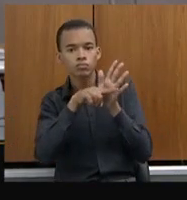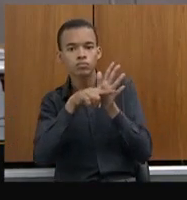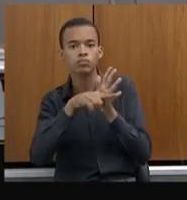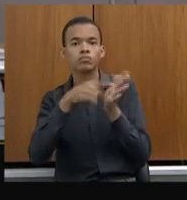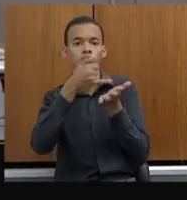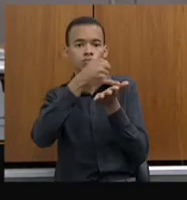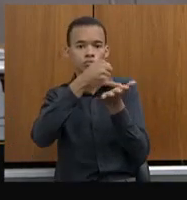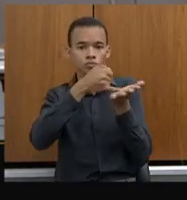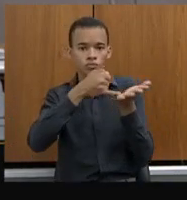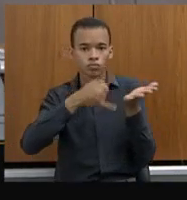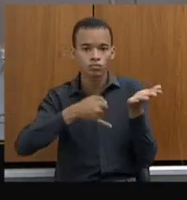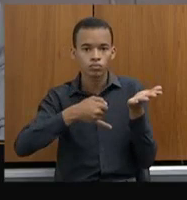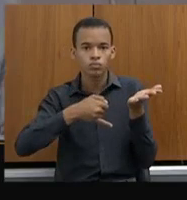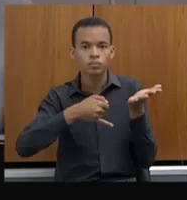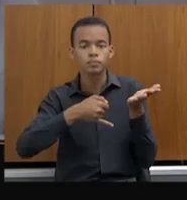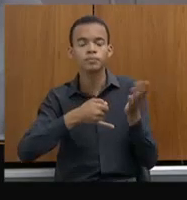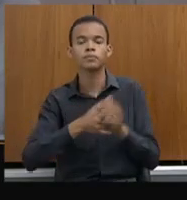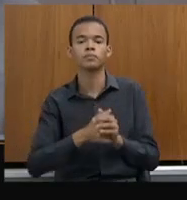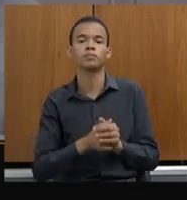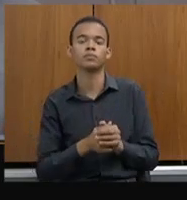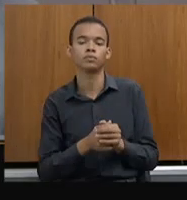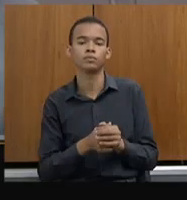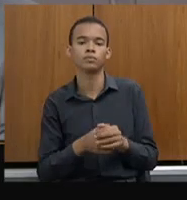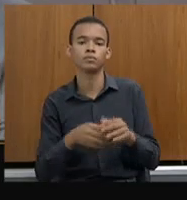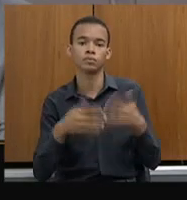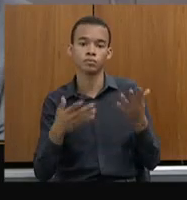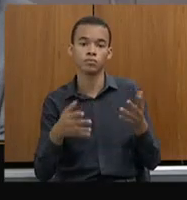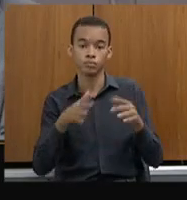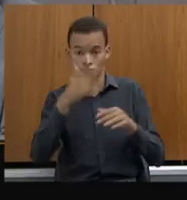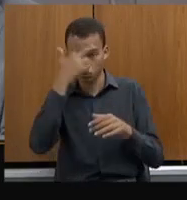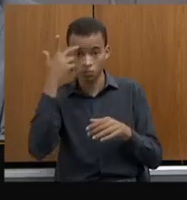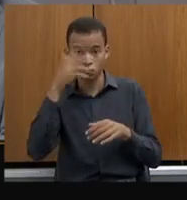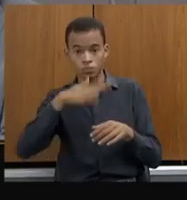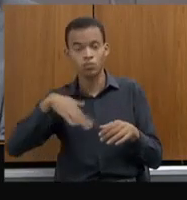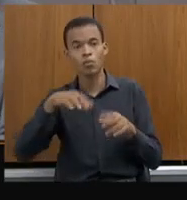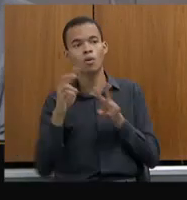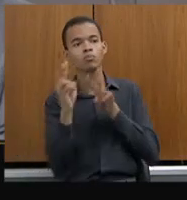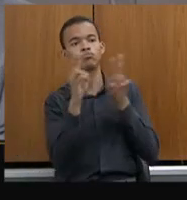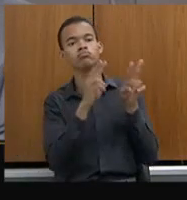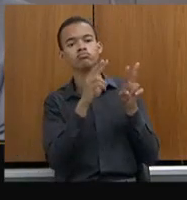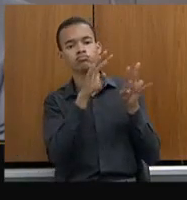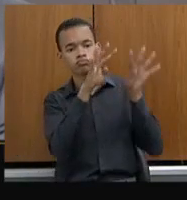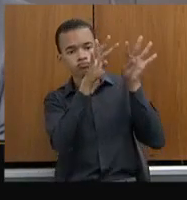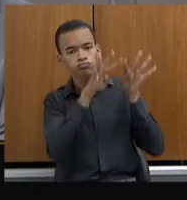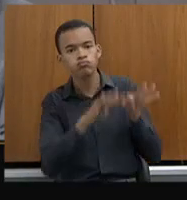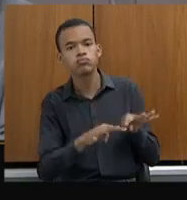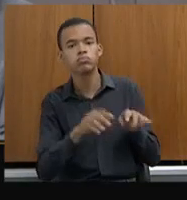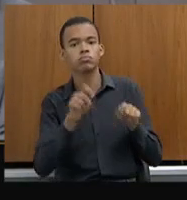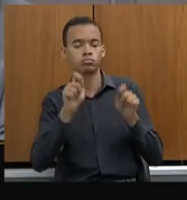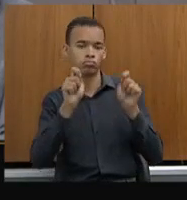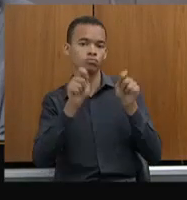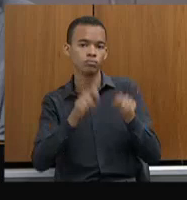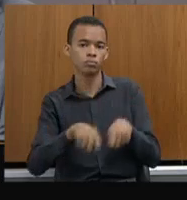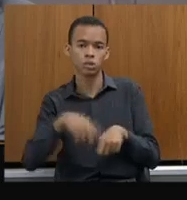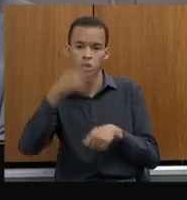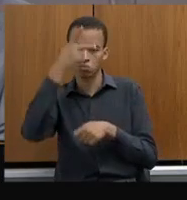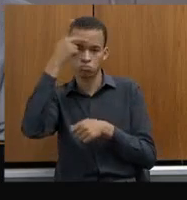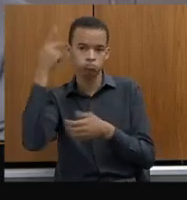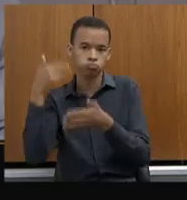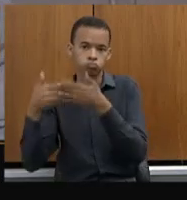que todos possam acompanhar os credenciamentos do Detran. Qualquer cidadão pode